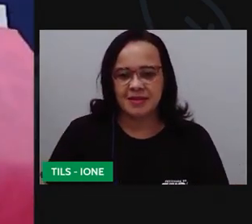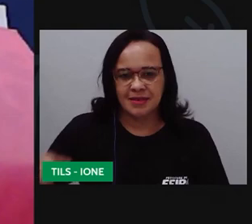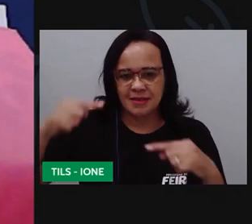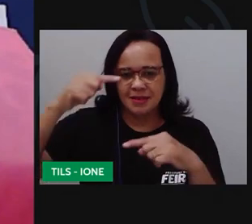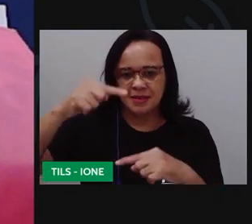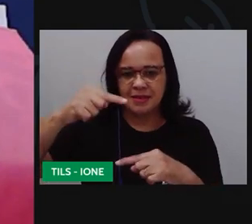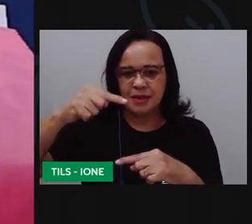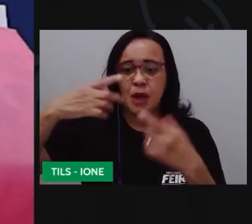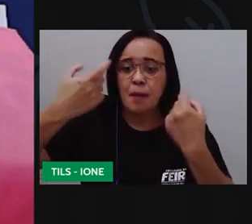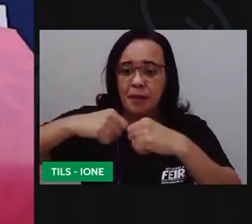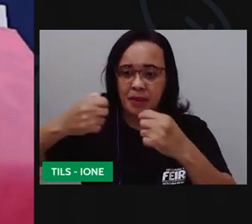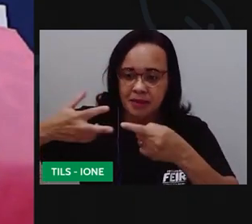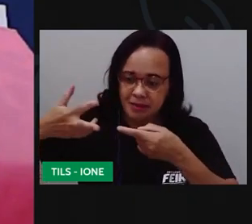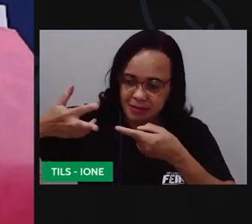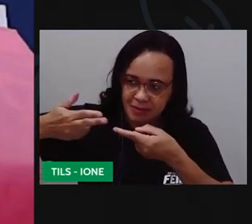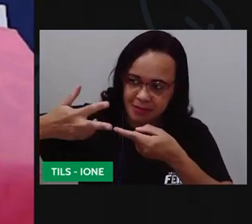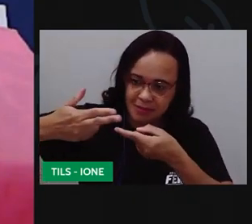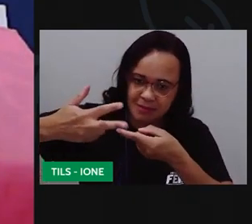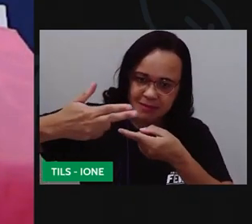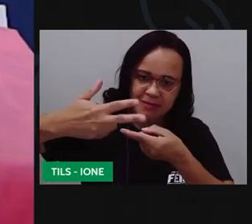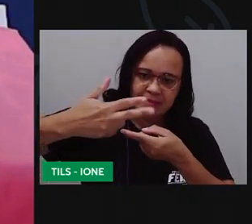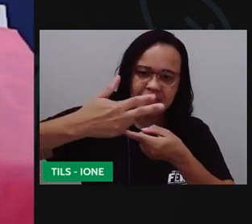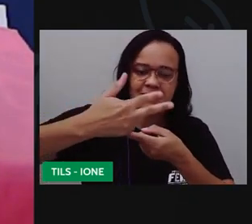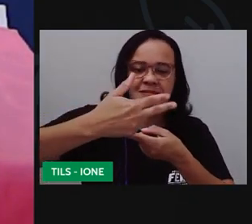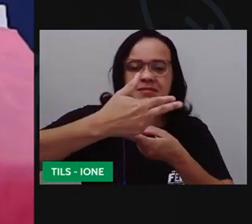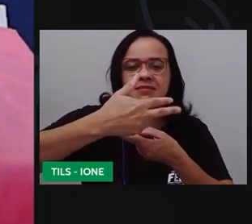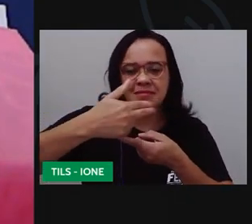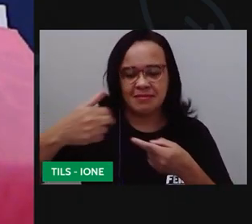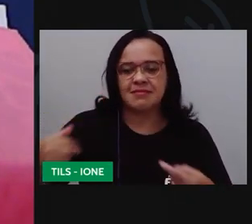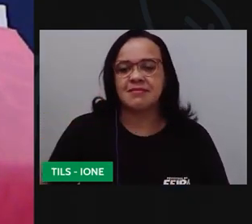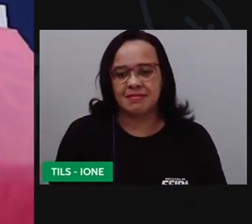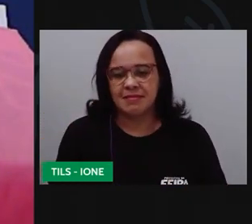não eu cortar um pedaço aqui tipo ao meio